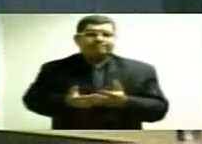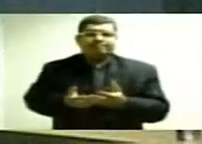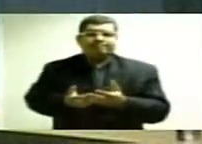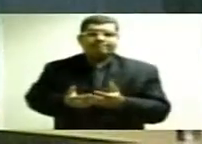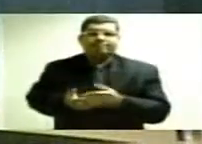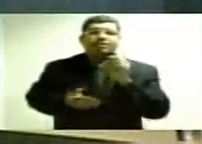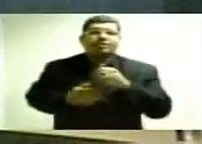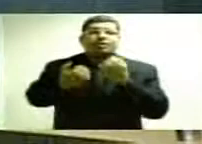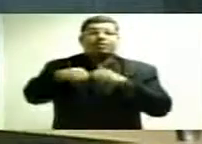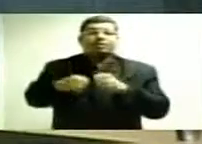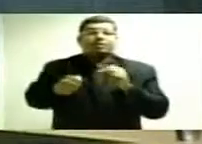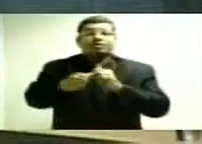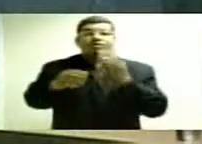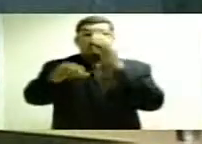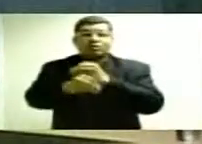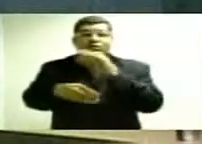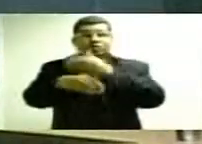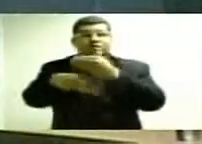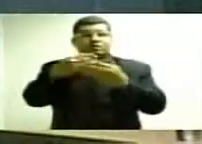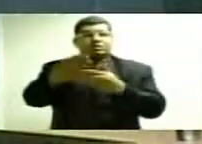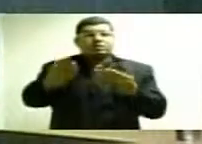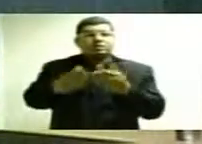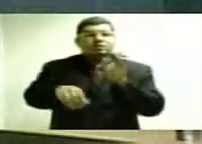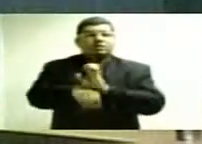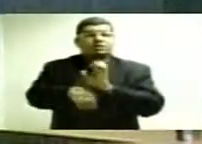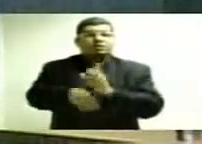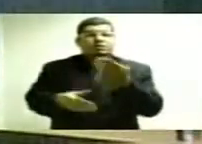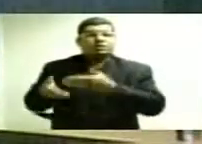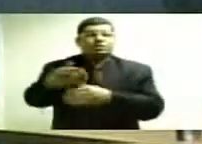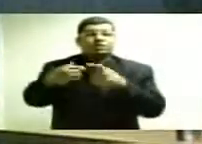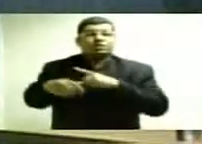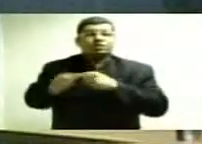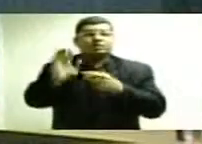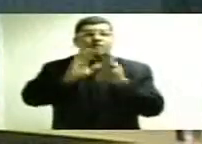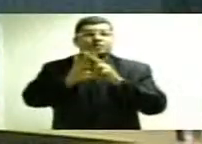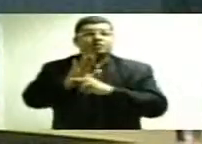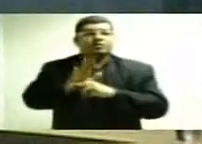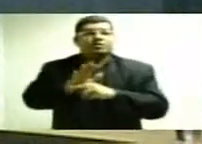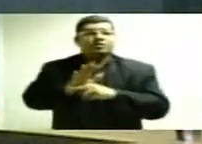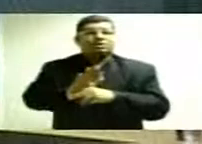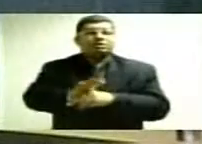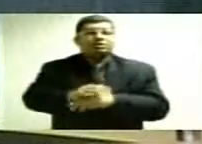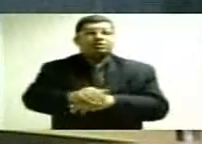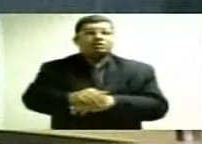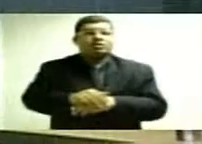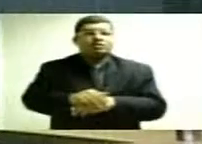Que empreiteiro vai concluir uma obra para um Estado que tem um rombo de um bilhão de reais?